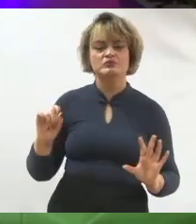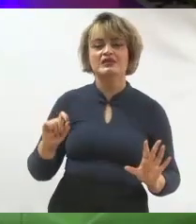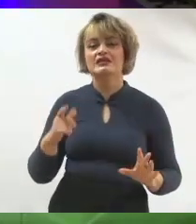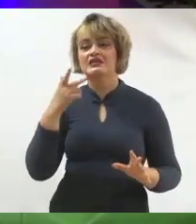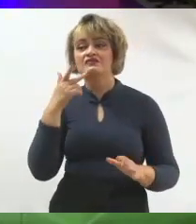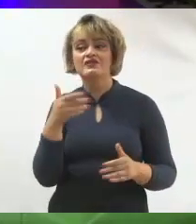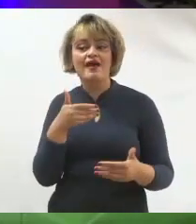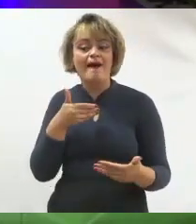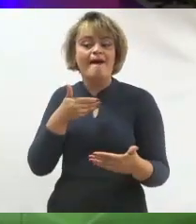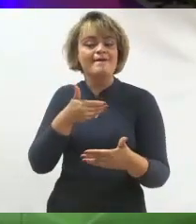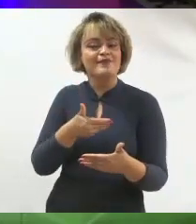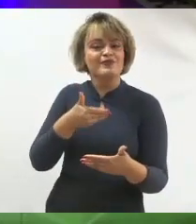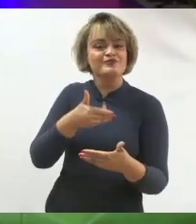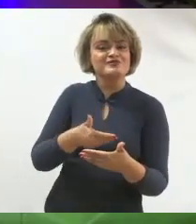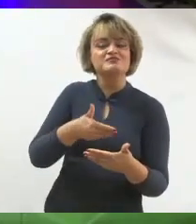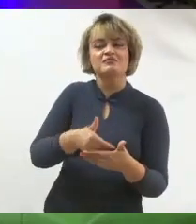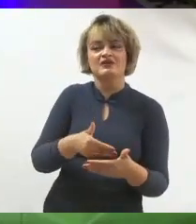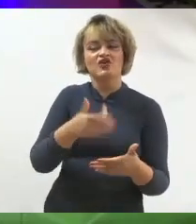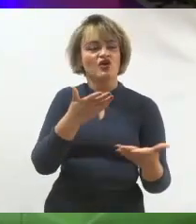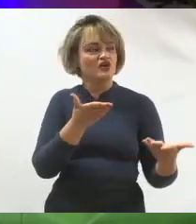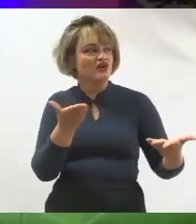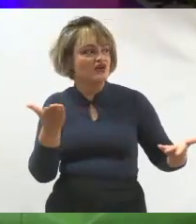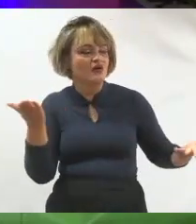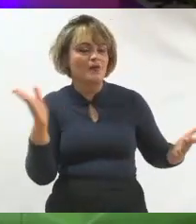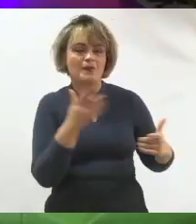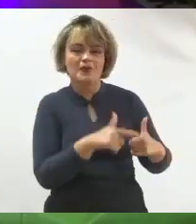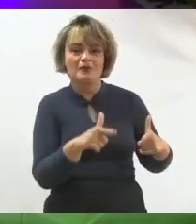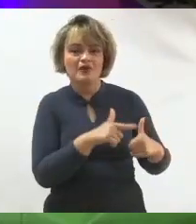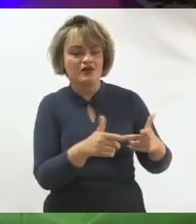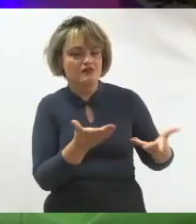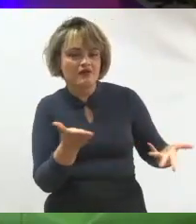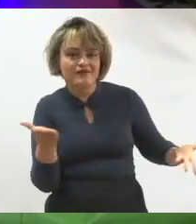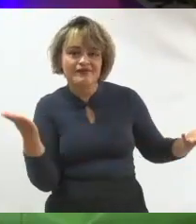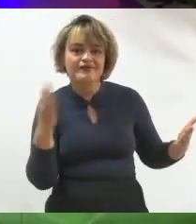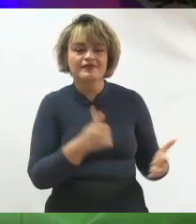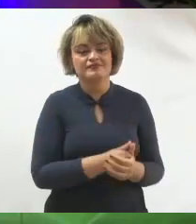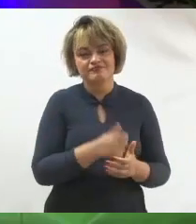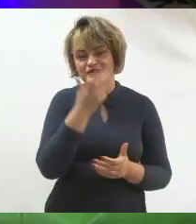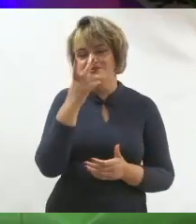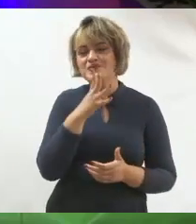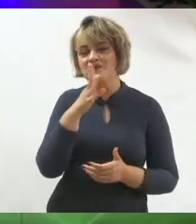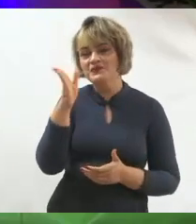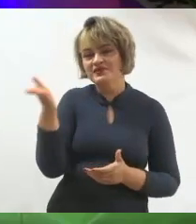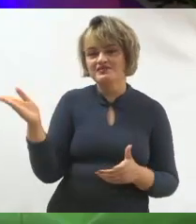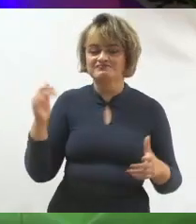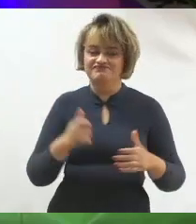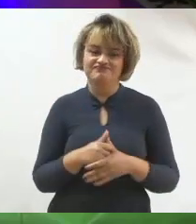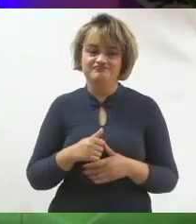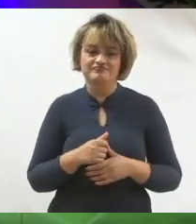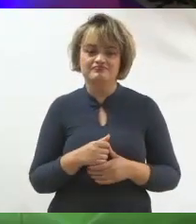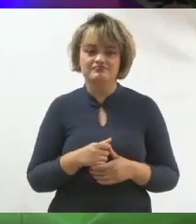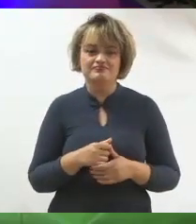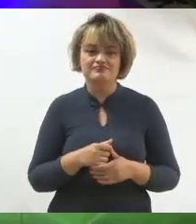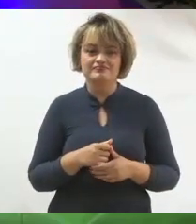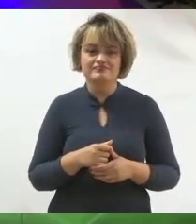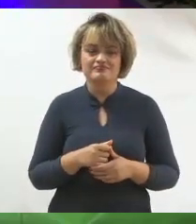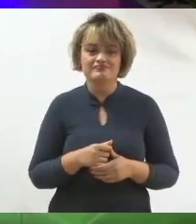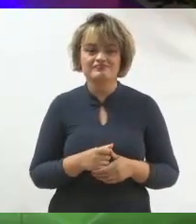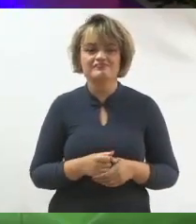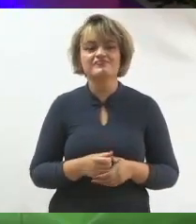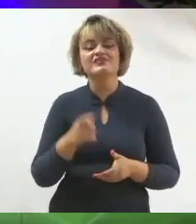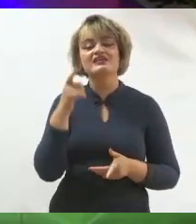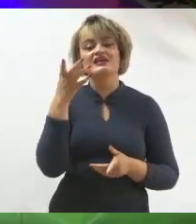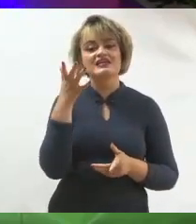aproximando as pessoas, falando de um problema que todo mundo conhece. Ainda colocando na conta dos vereadores